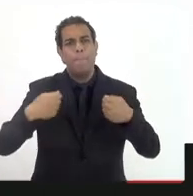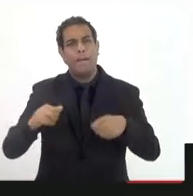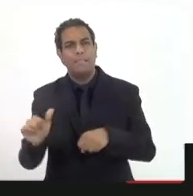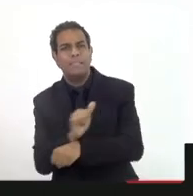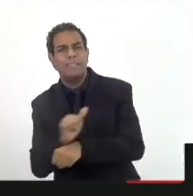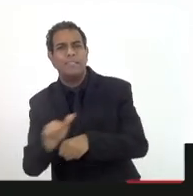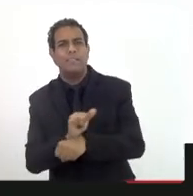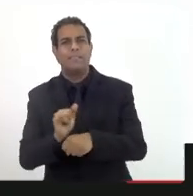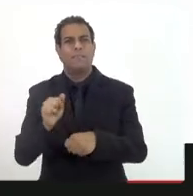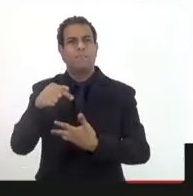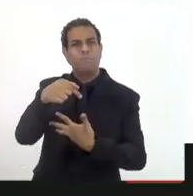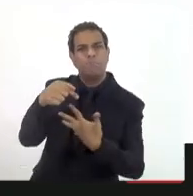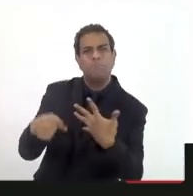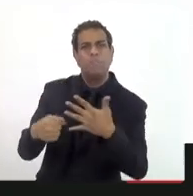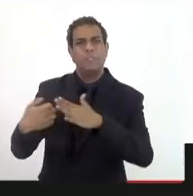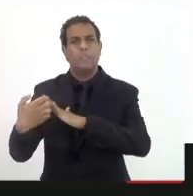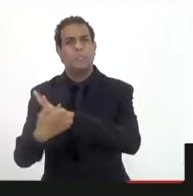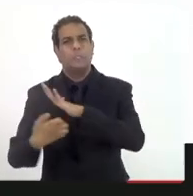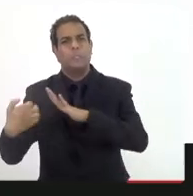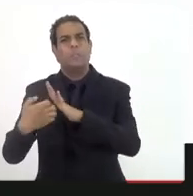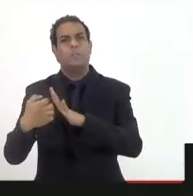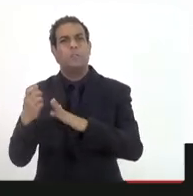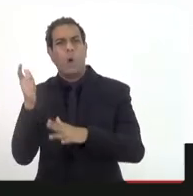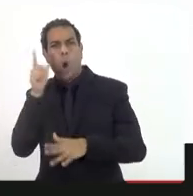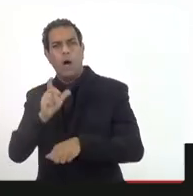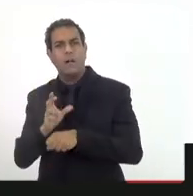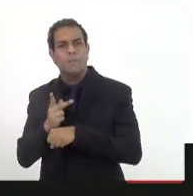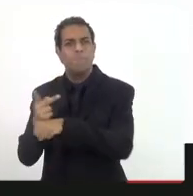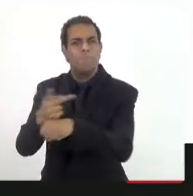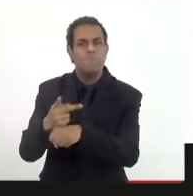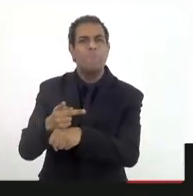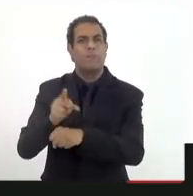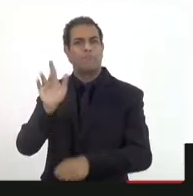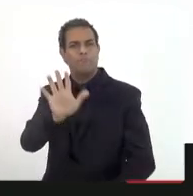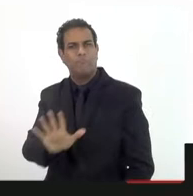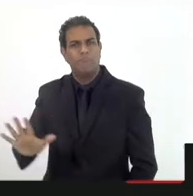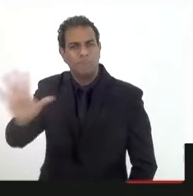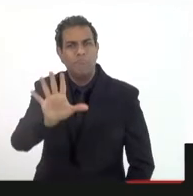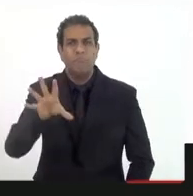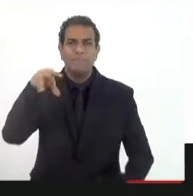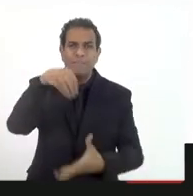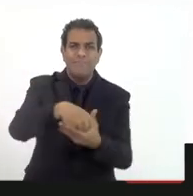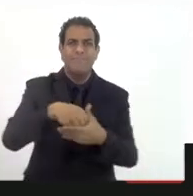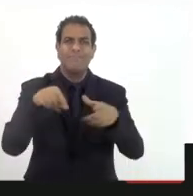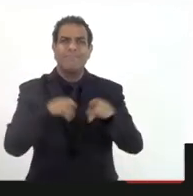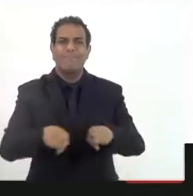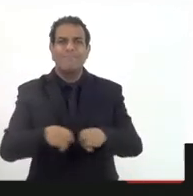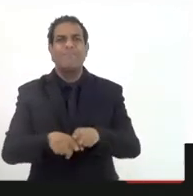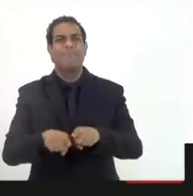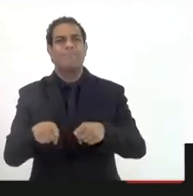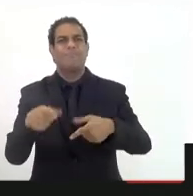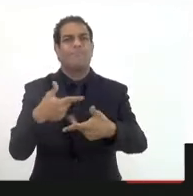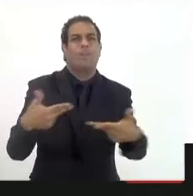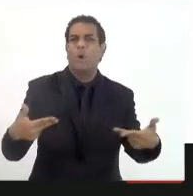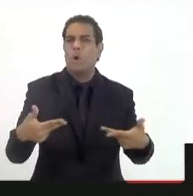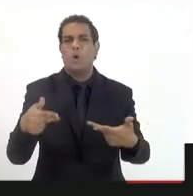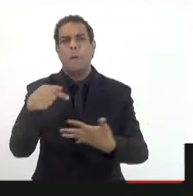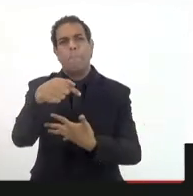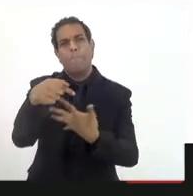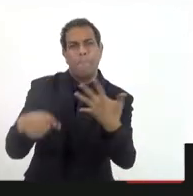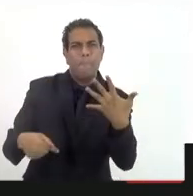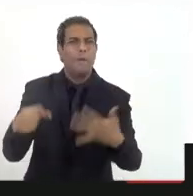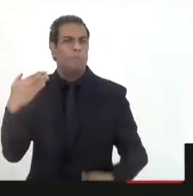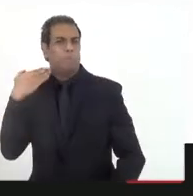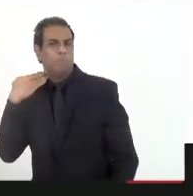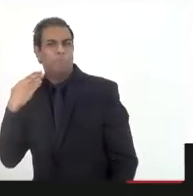New Deal verde, para a periferia metropolitana, buscar recursos internacionais, recursos dentro do Estado, Banco dos BRICS e o